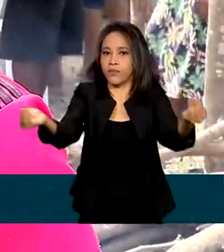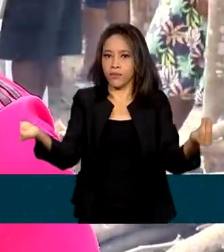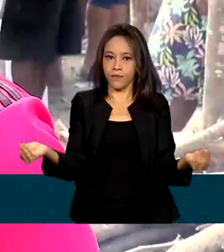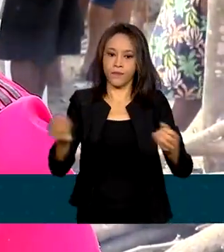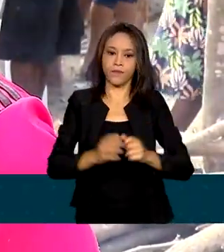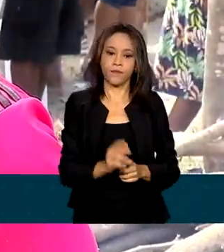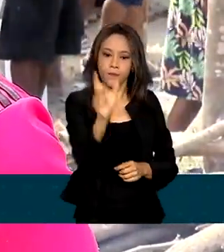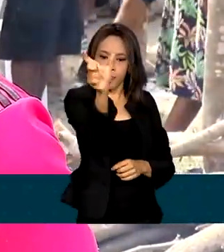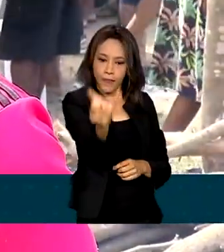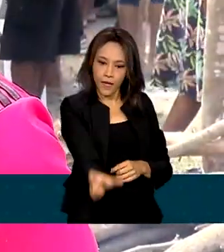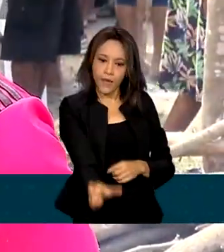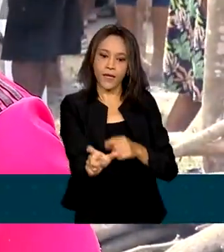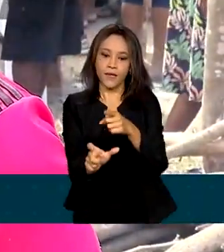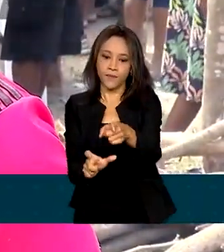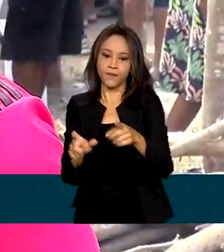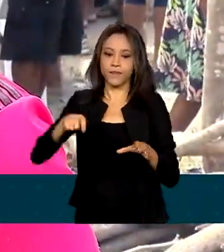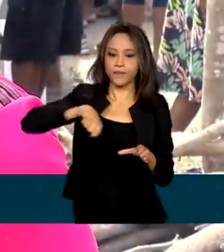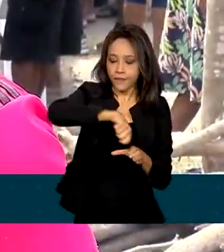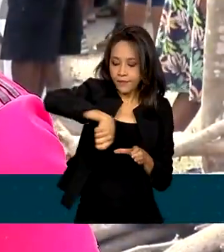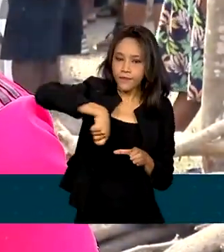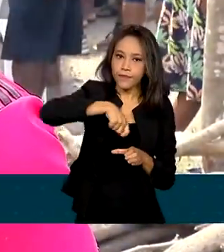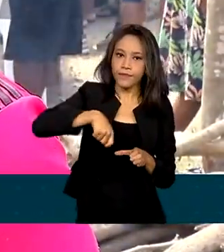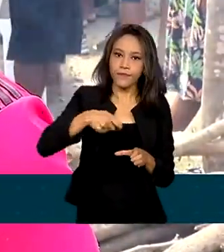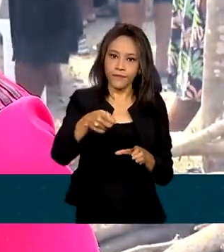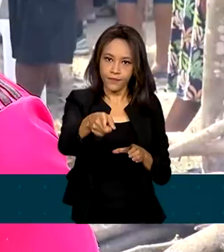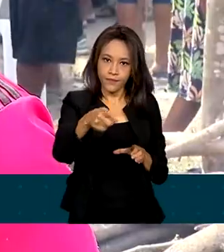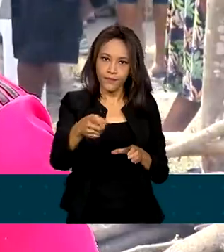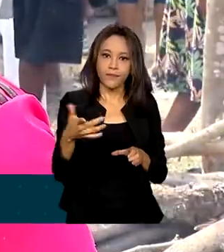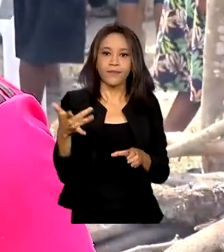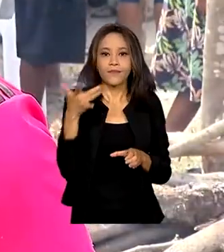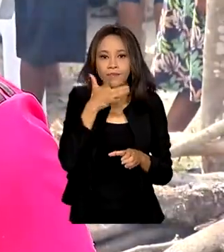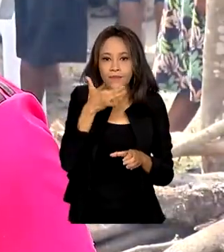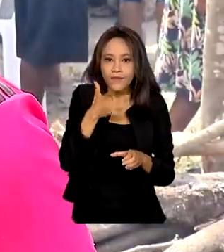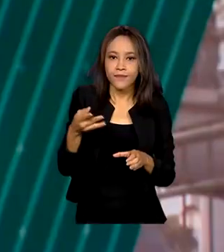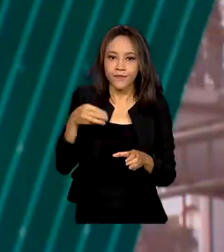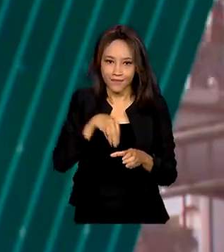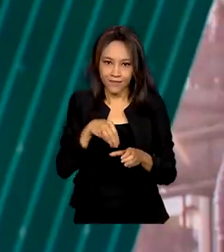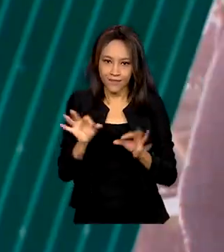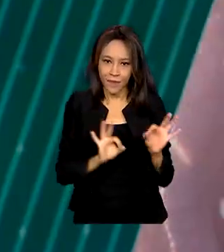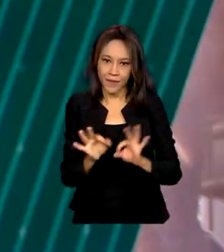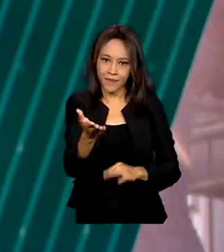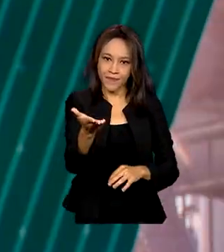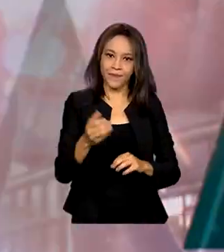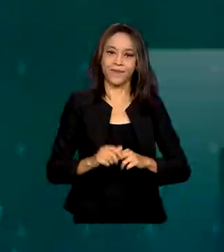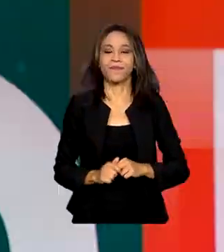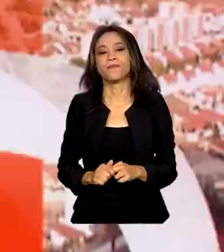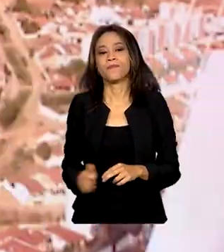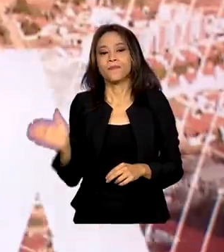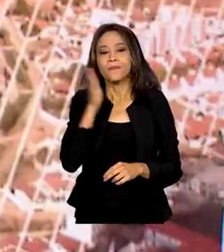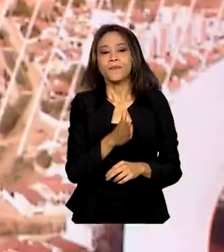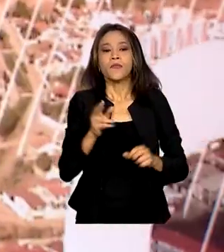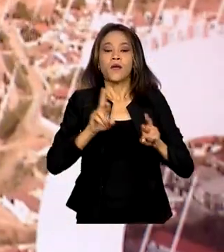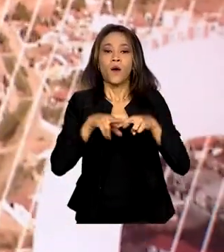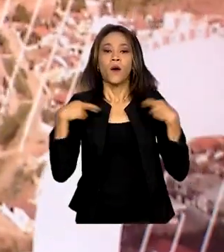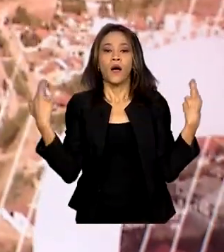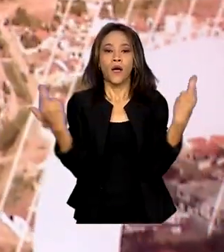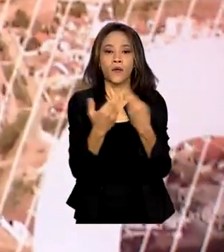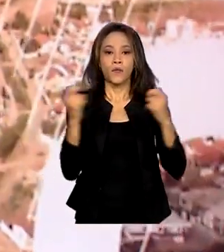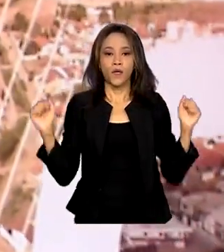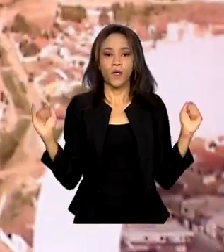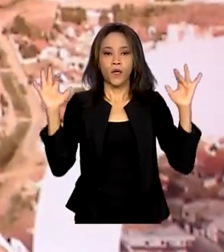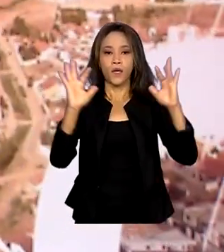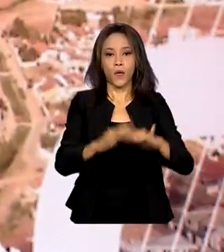fazer, né? Dar um gostinho no alimento, né? Numa reunião com prefeitos e